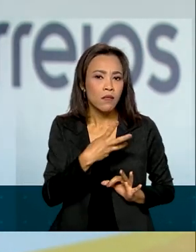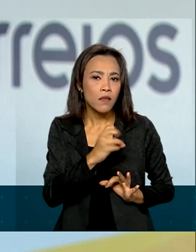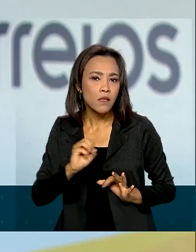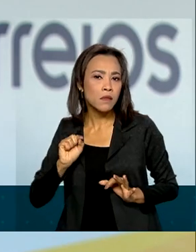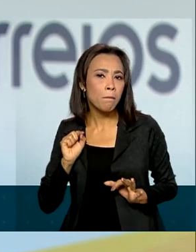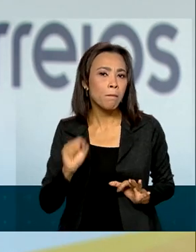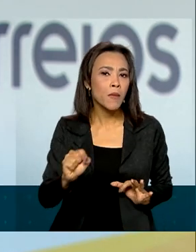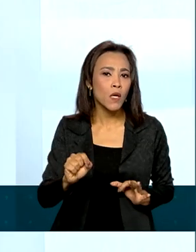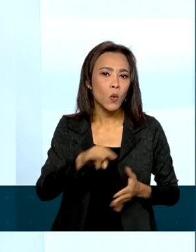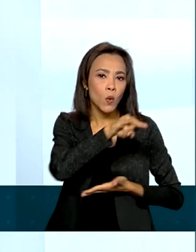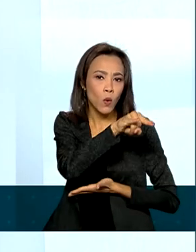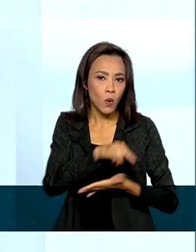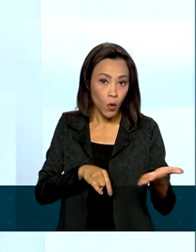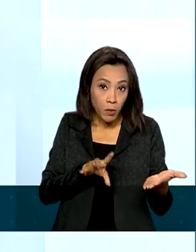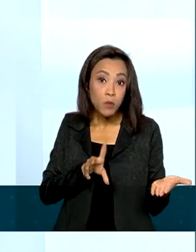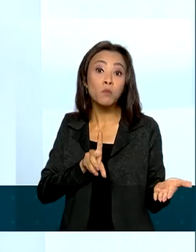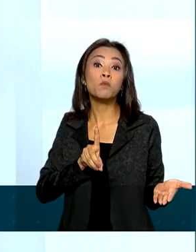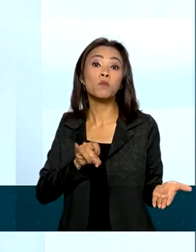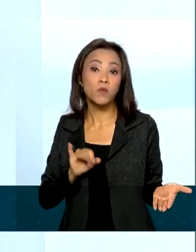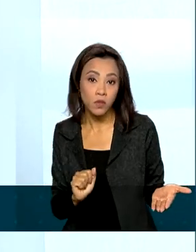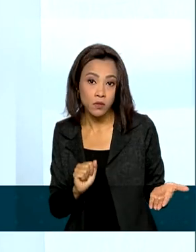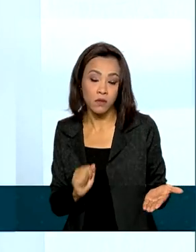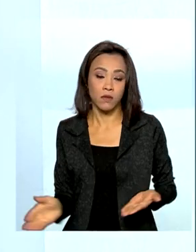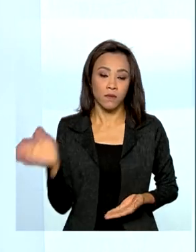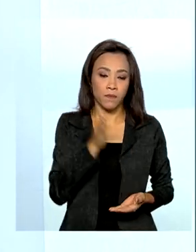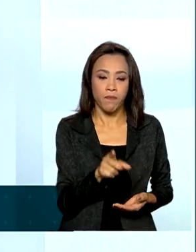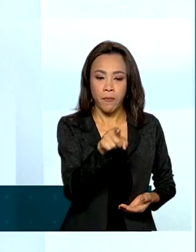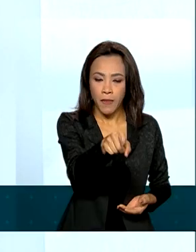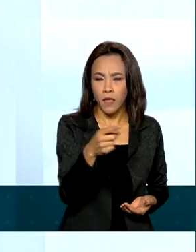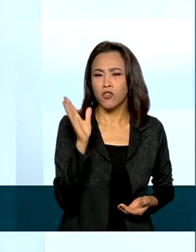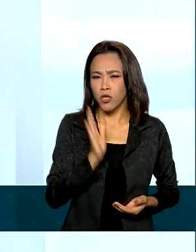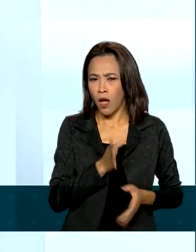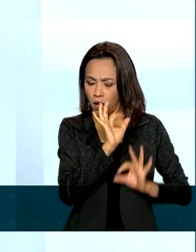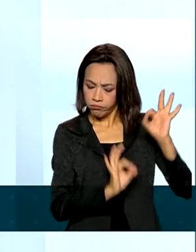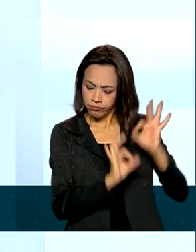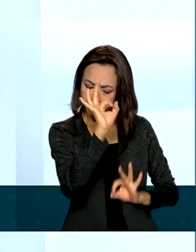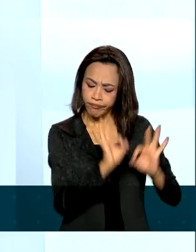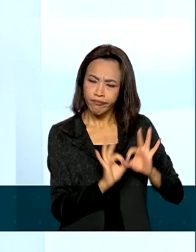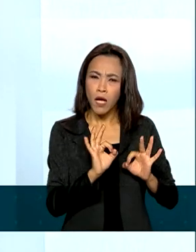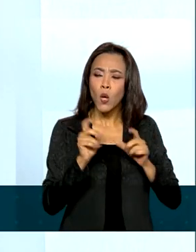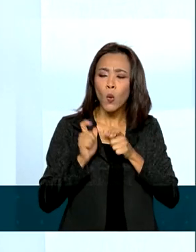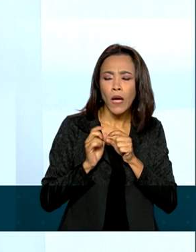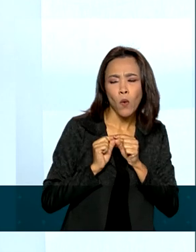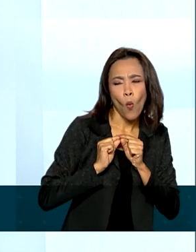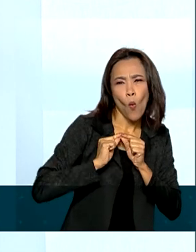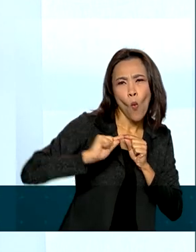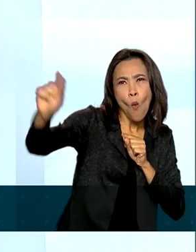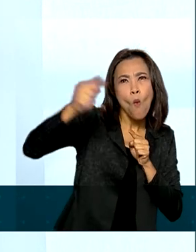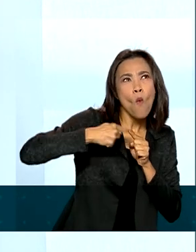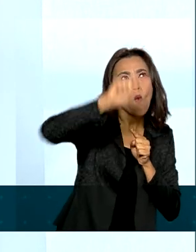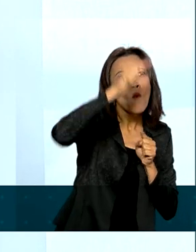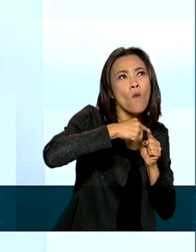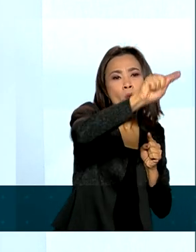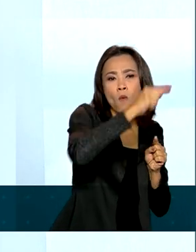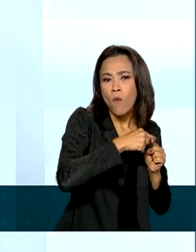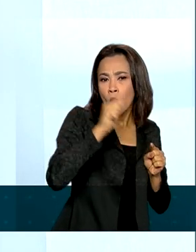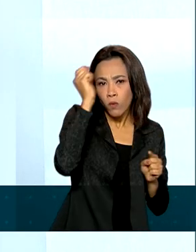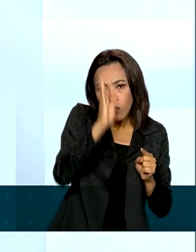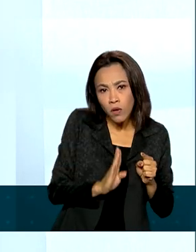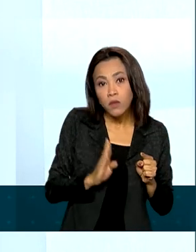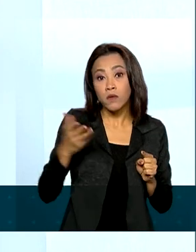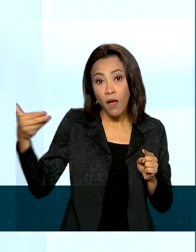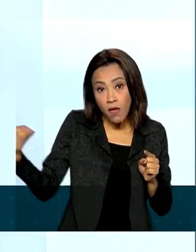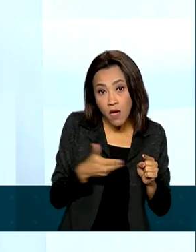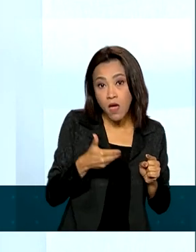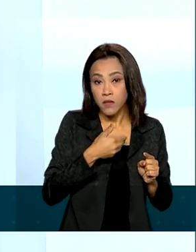documentos por dia. A plataforma dos Correios já prevê a entrega nos locais mais distantes do país. Essa logística já está